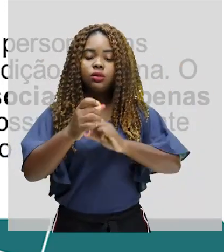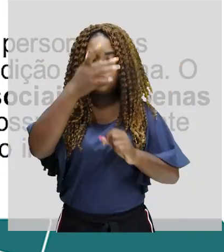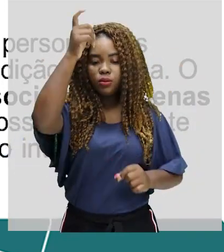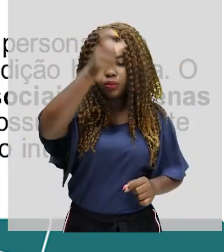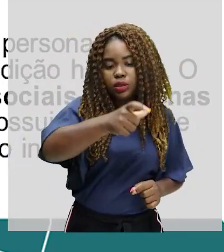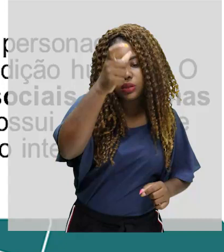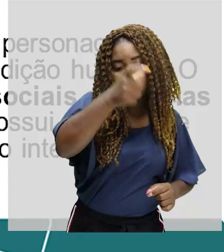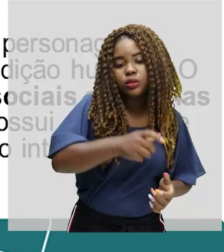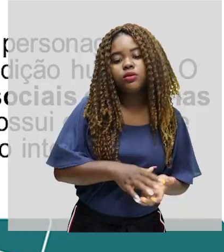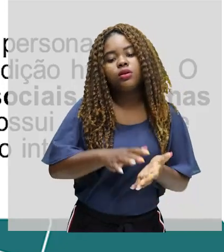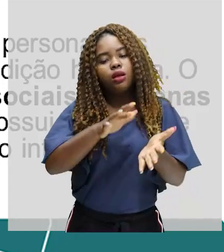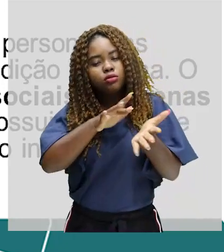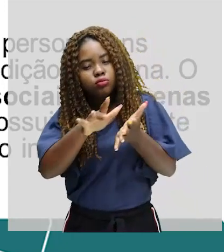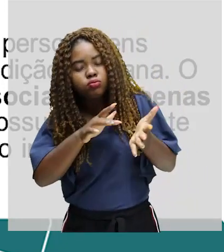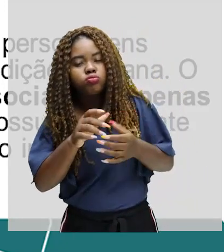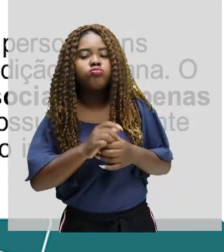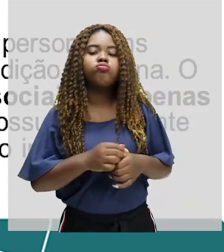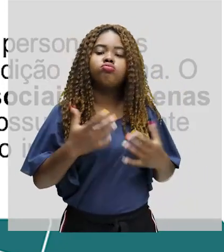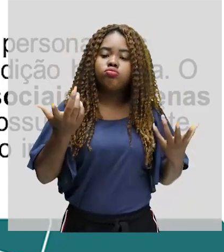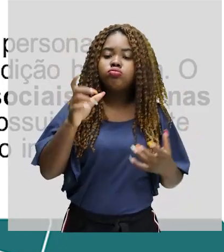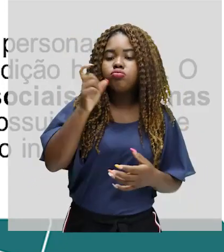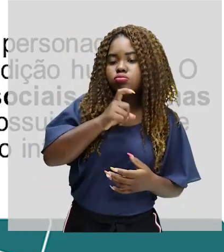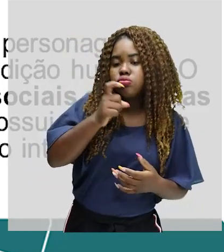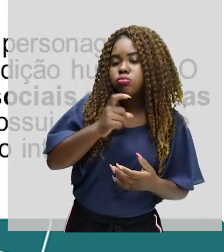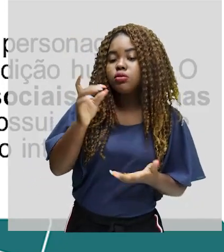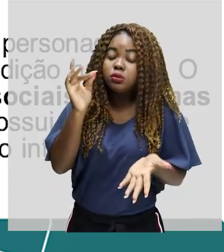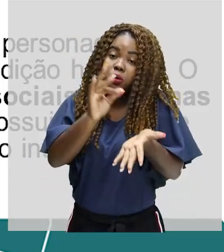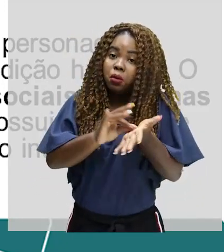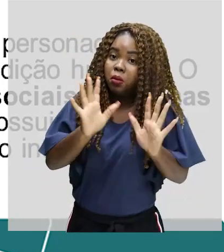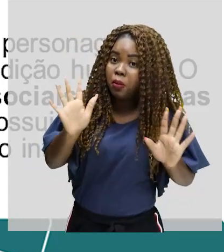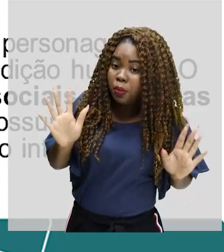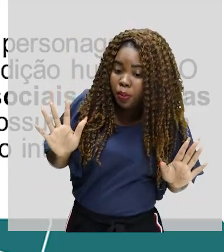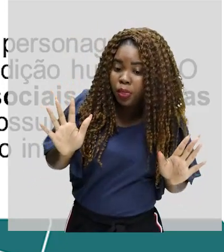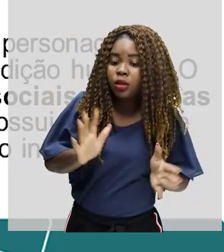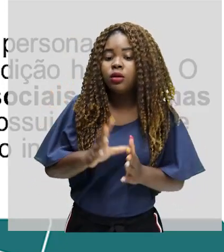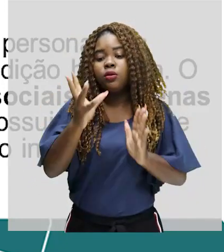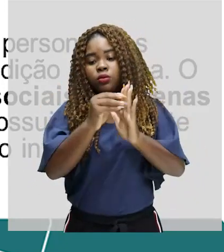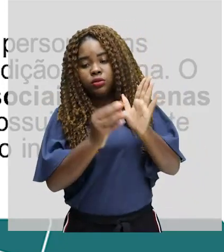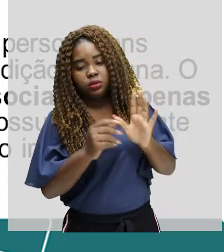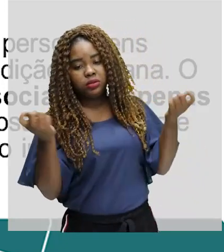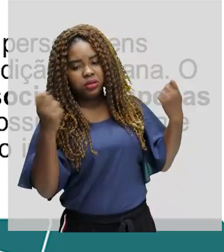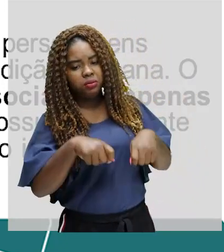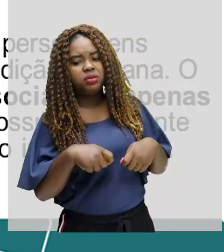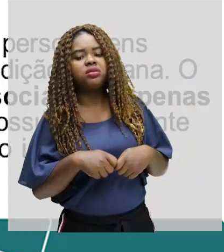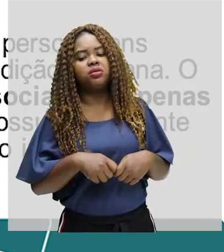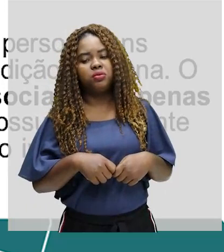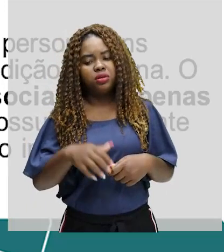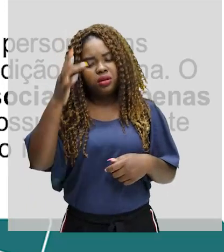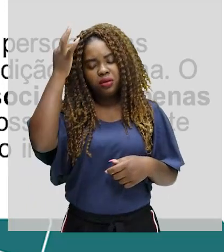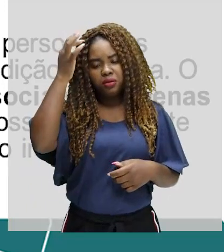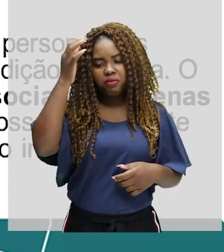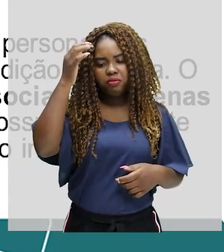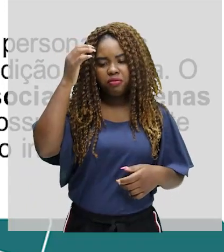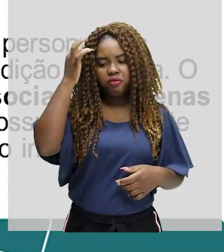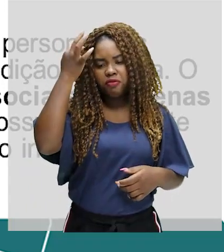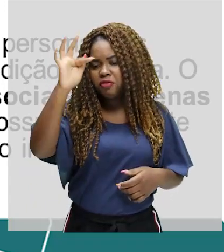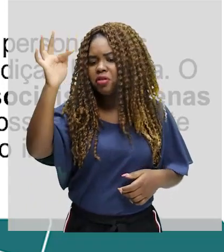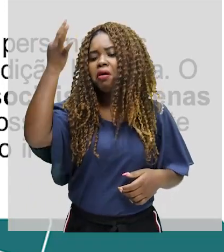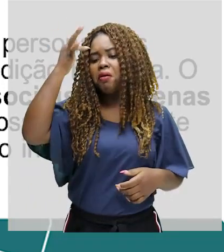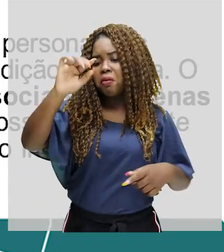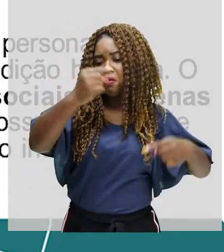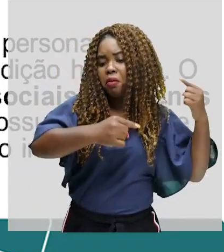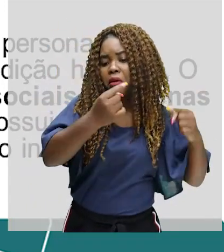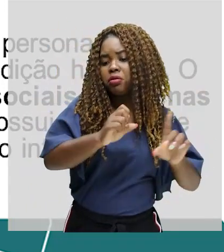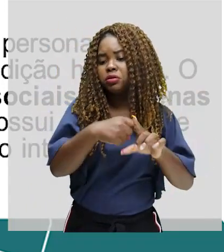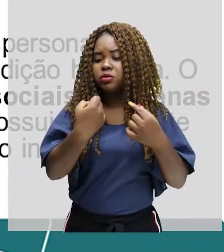estereotipadas da condição humana. O conteúdo pode abordar assuntos filosóficos, políticos, sociais ou apenas